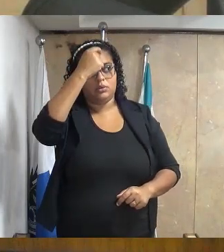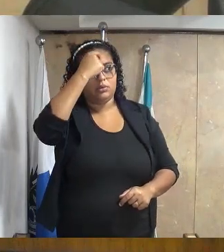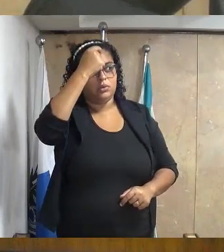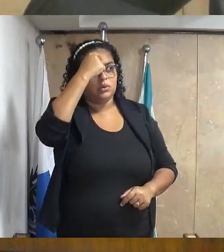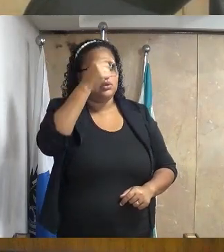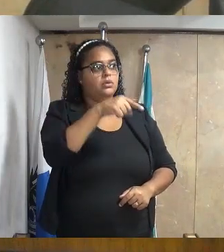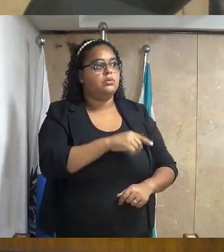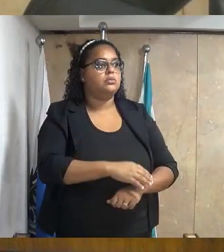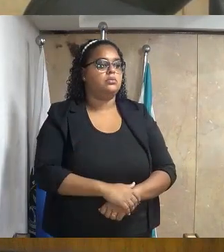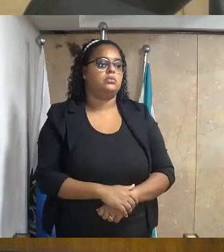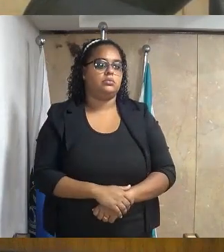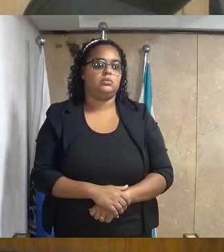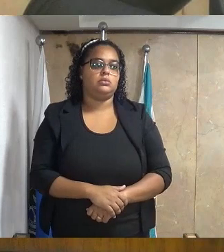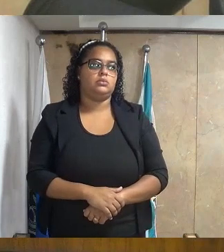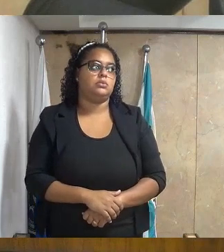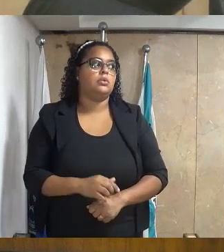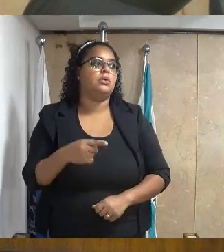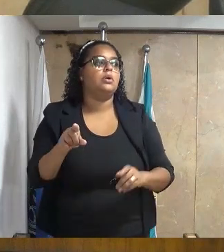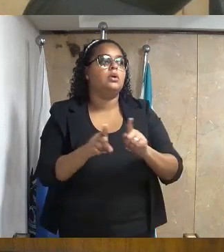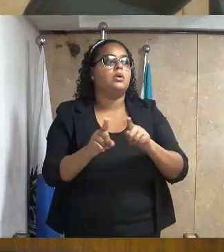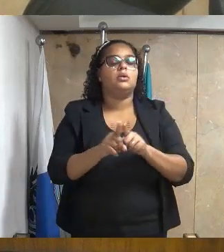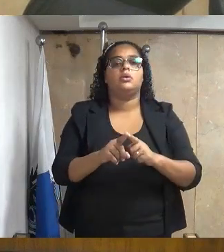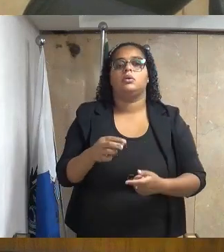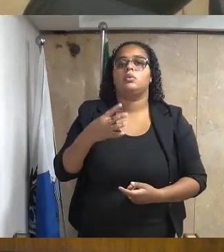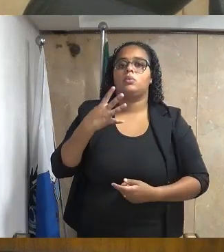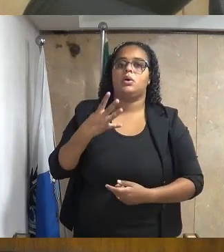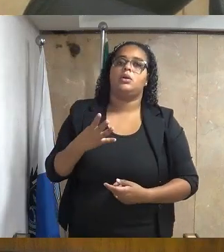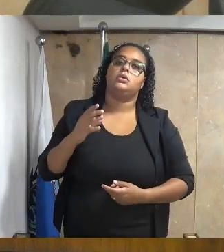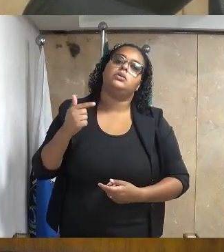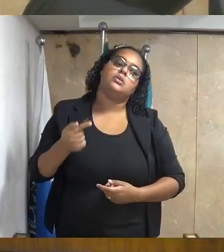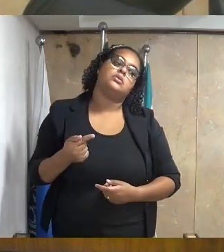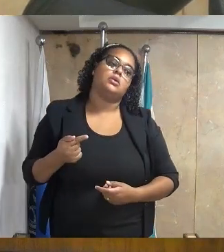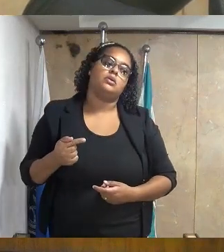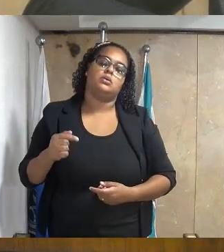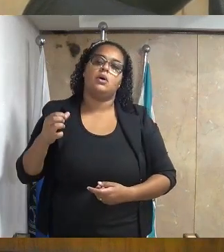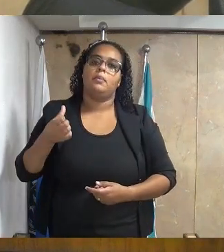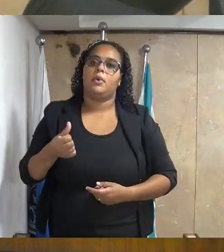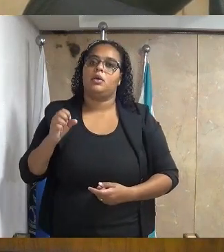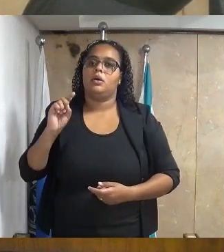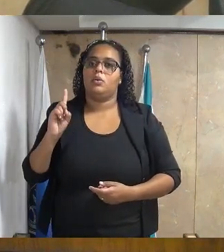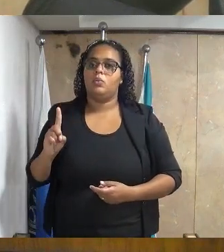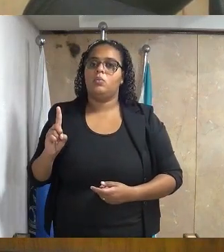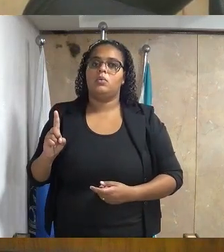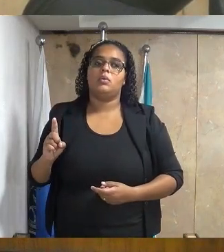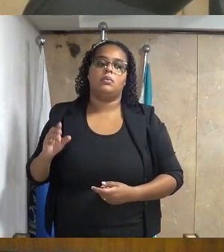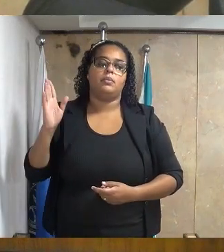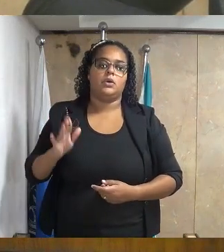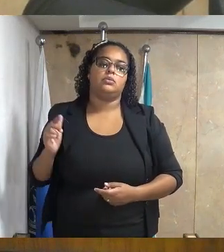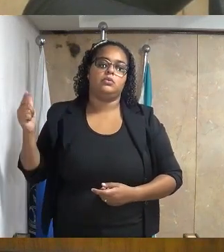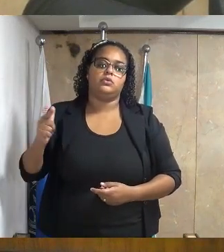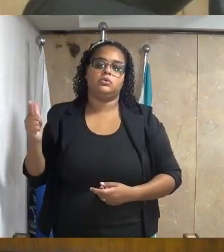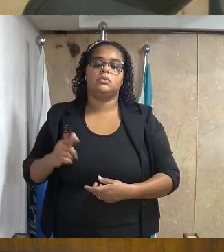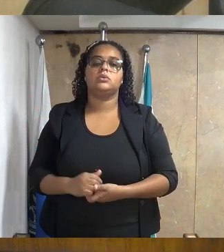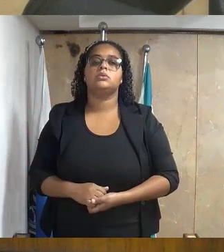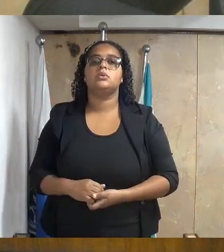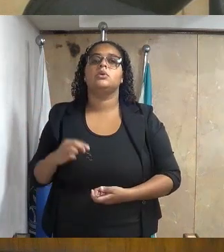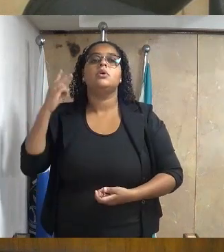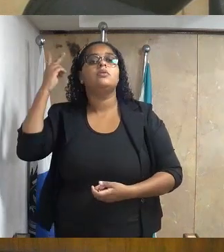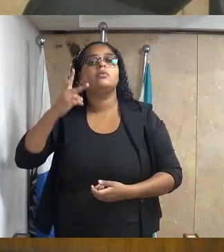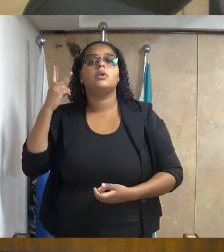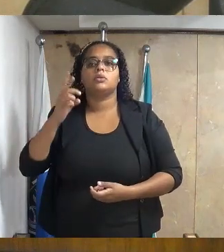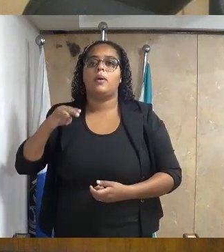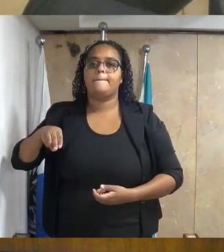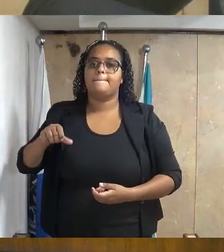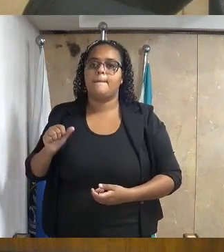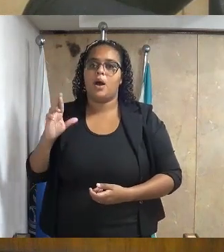agressores. Indicação número 47, 61, barra 2022, do excelentíssimo senhor vereador Marcos,